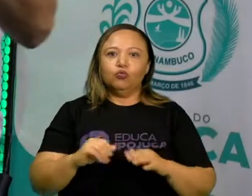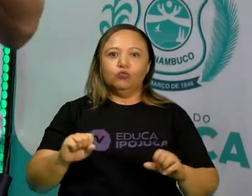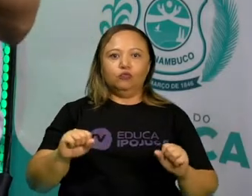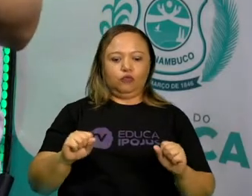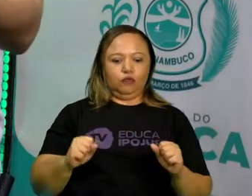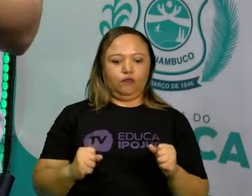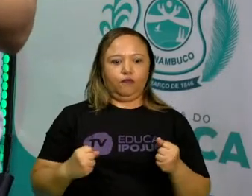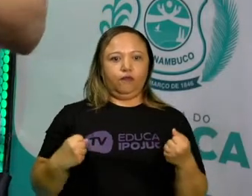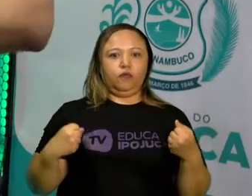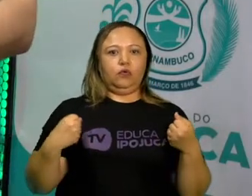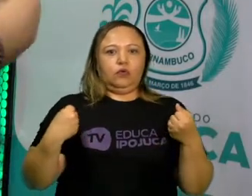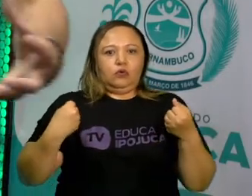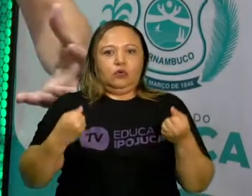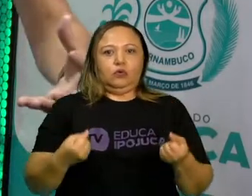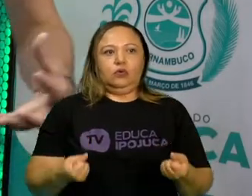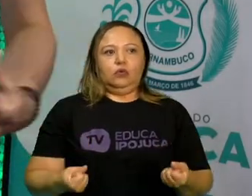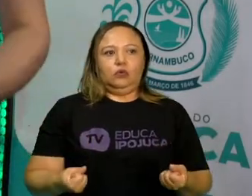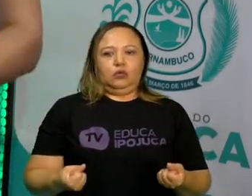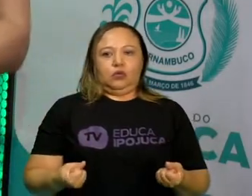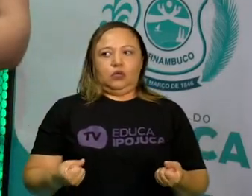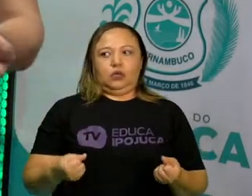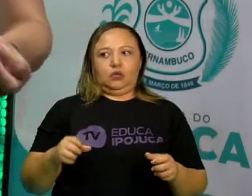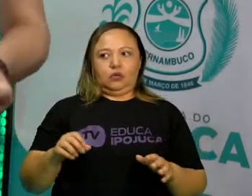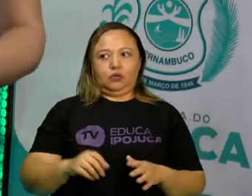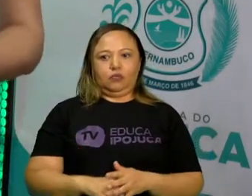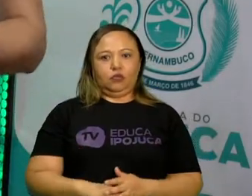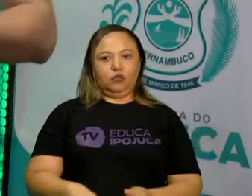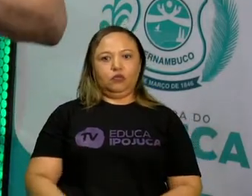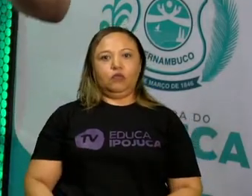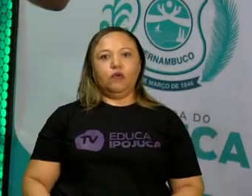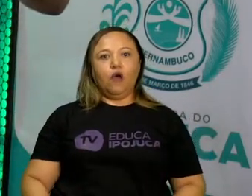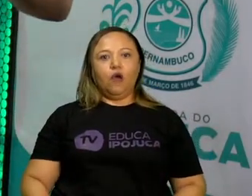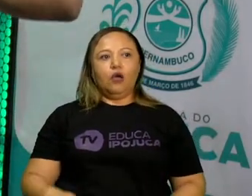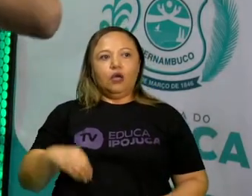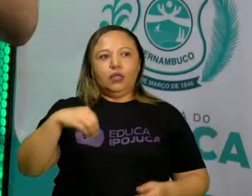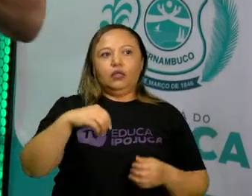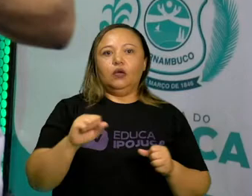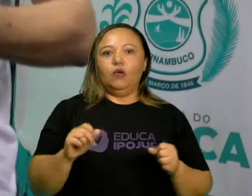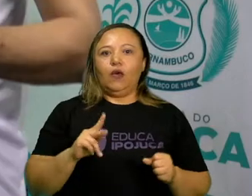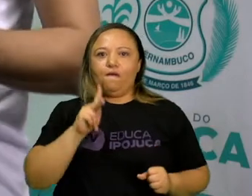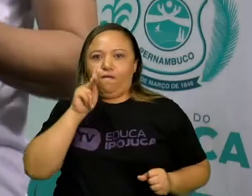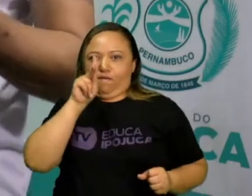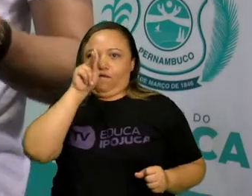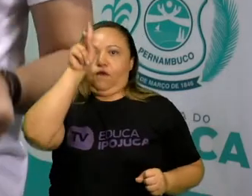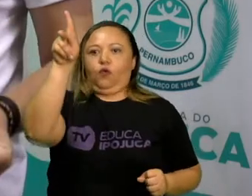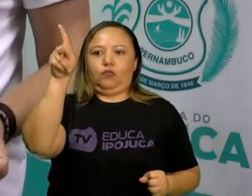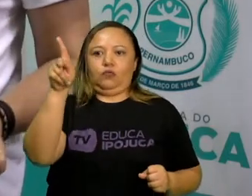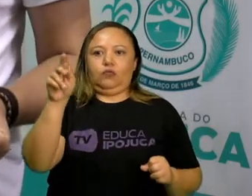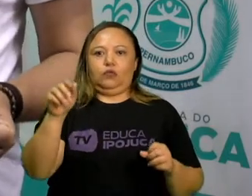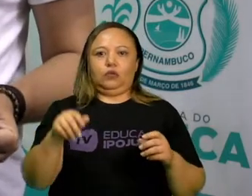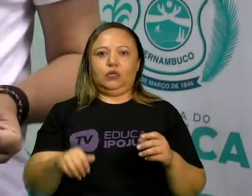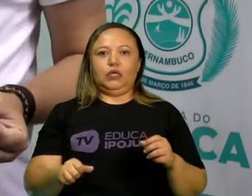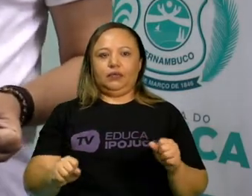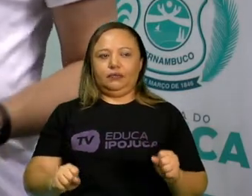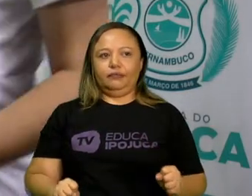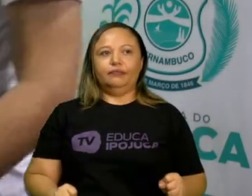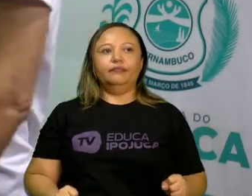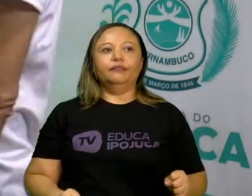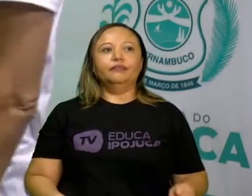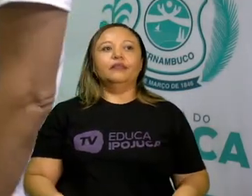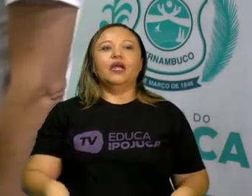bem bufa, bufa de bufão, aquele personagem da corte que fazia o rei sorrir. Ok?